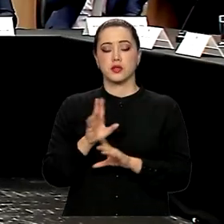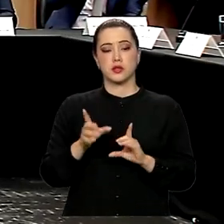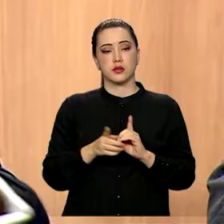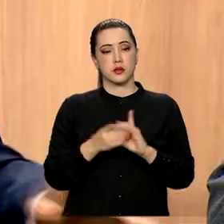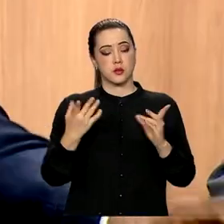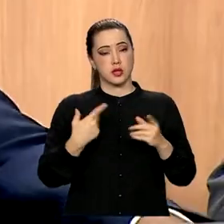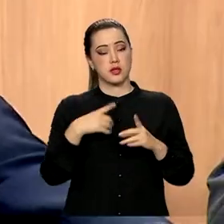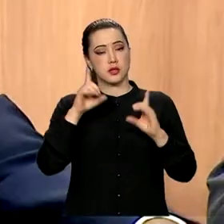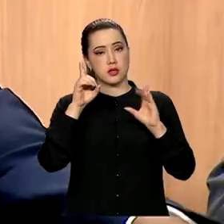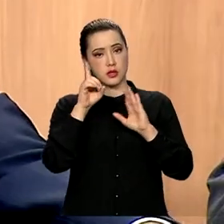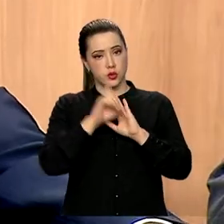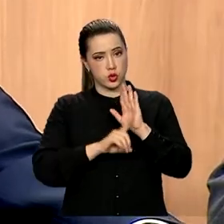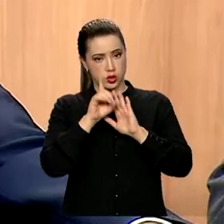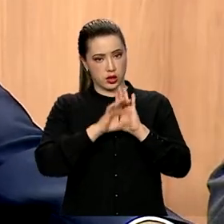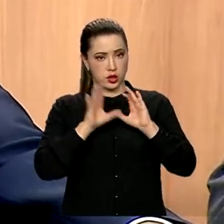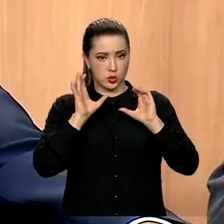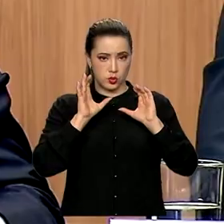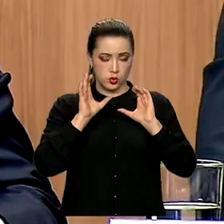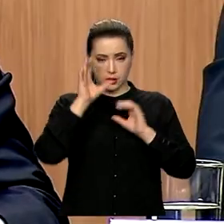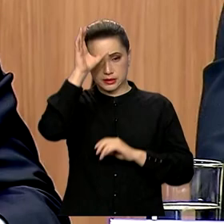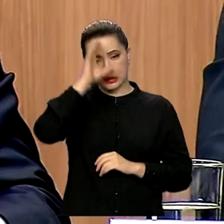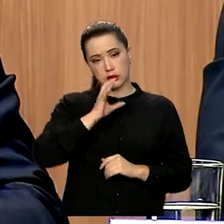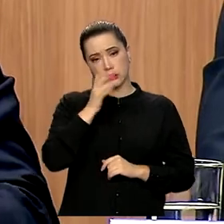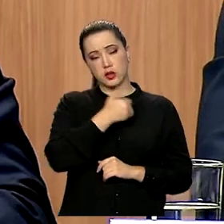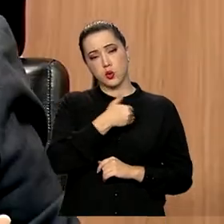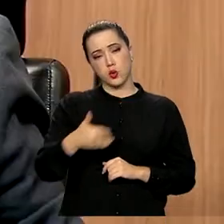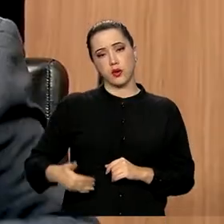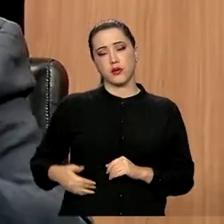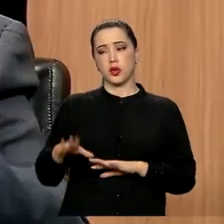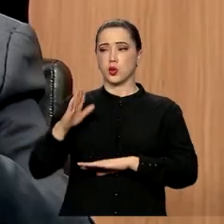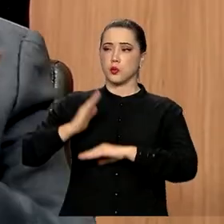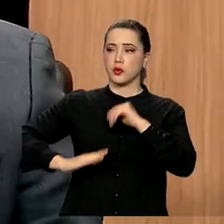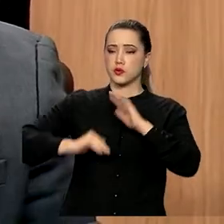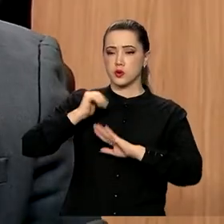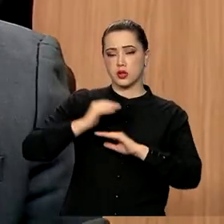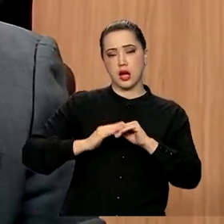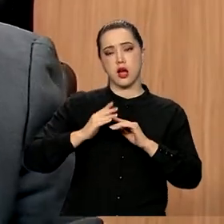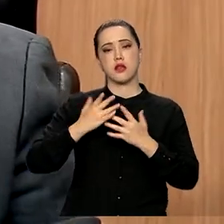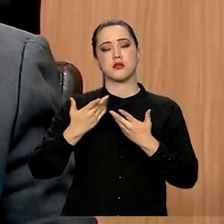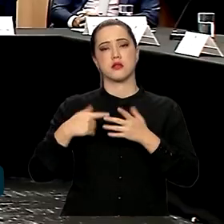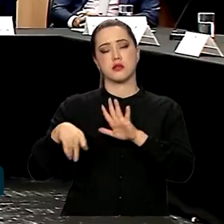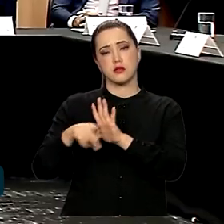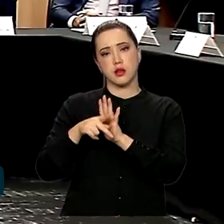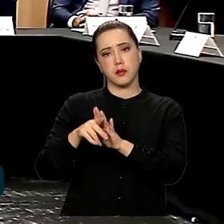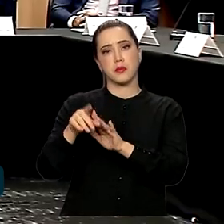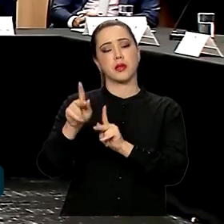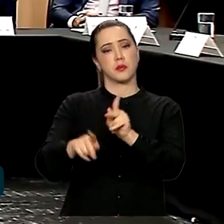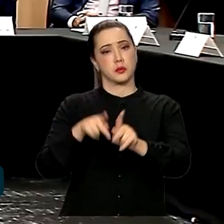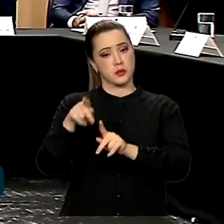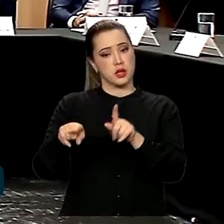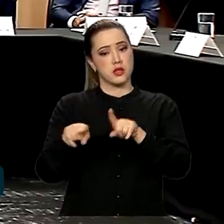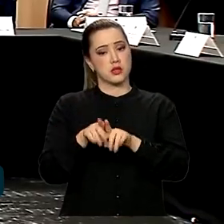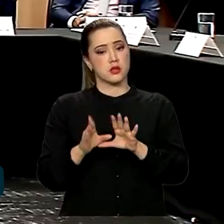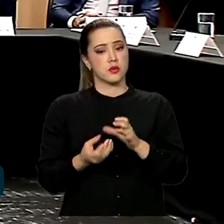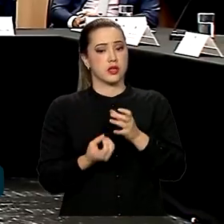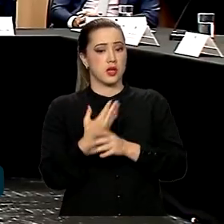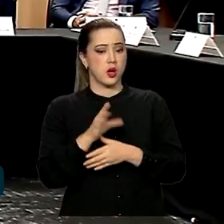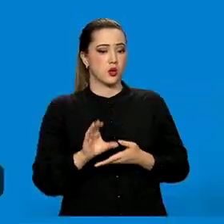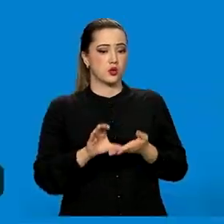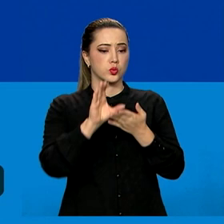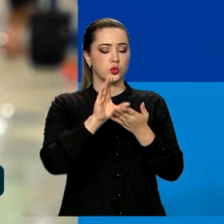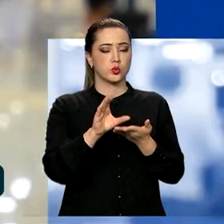cidadania, governo, especialistas e sociedade civil instalaram uma comissão no Conselho de Desenvolvimento Econômico Social